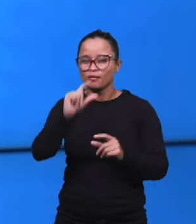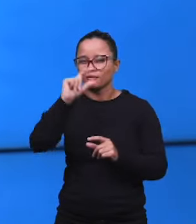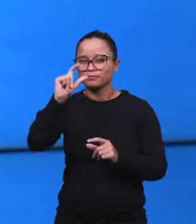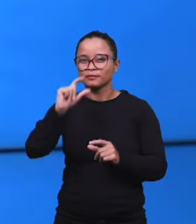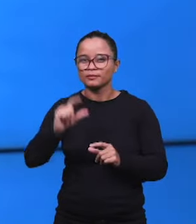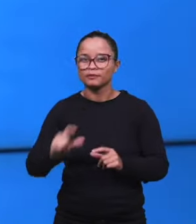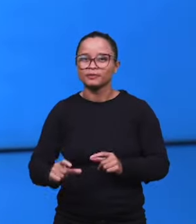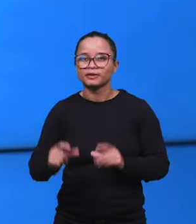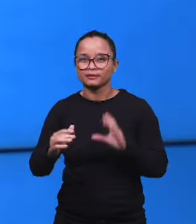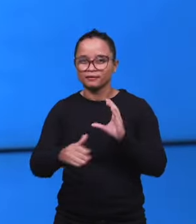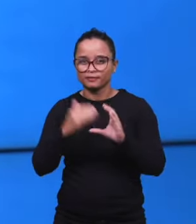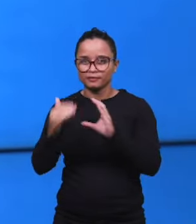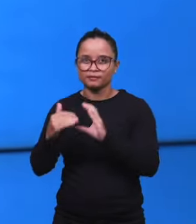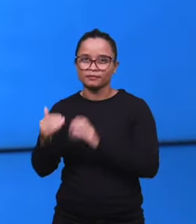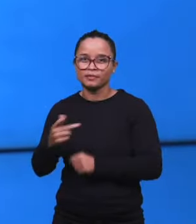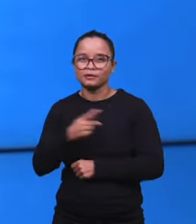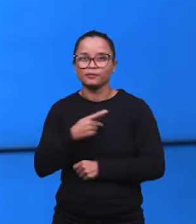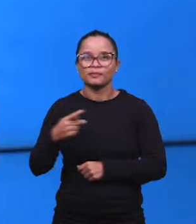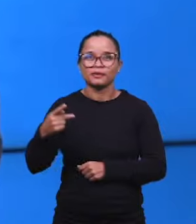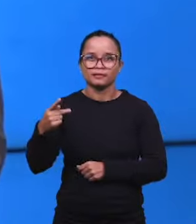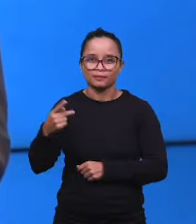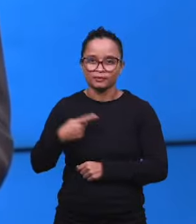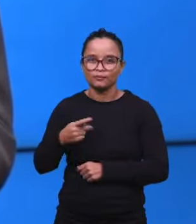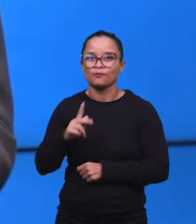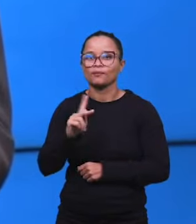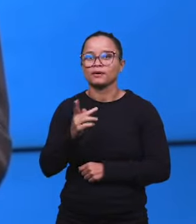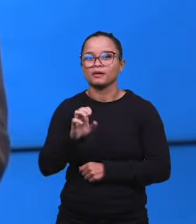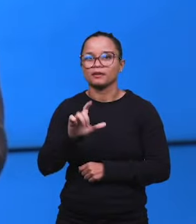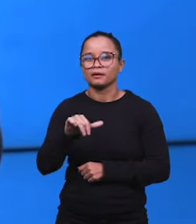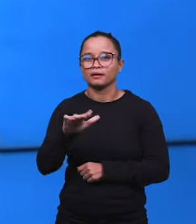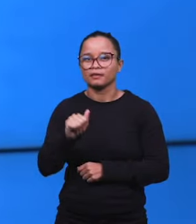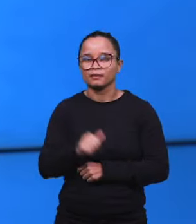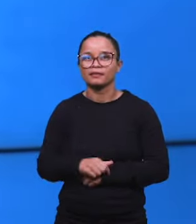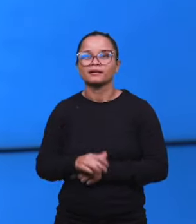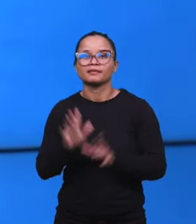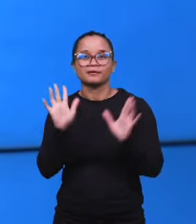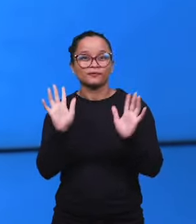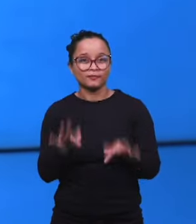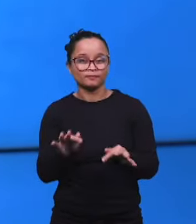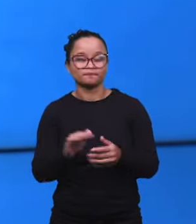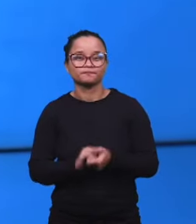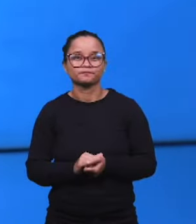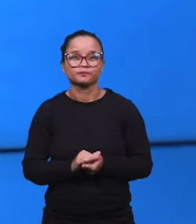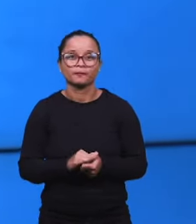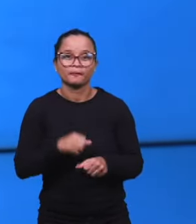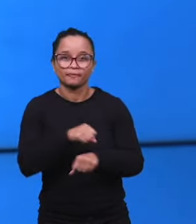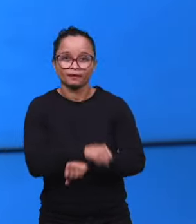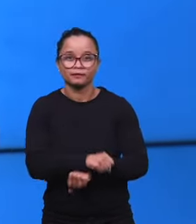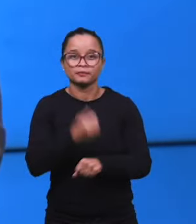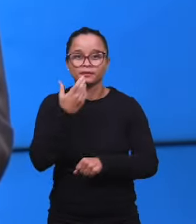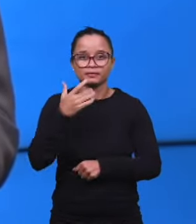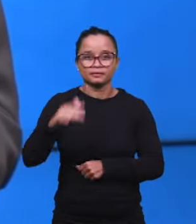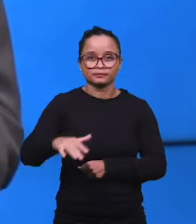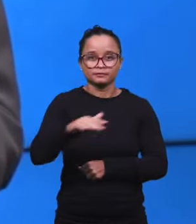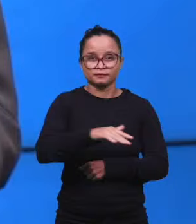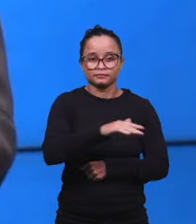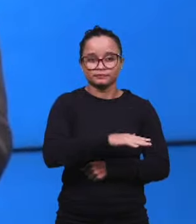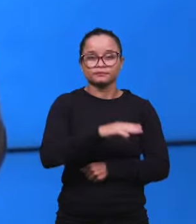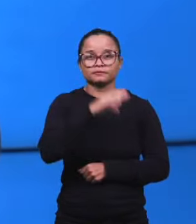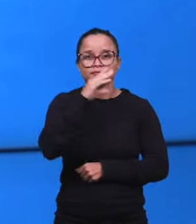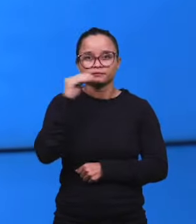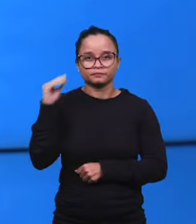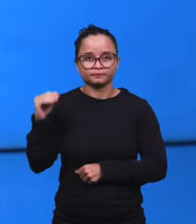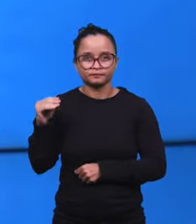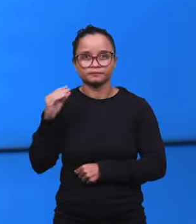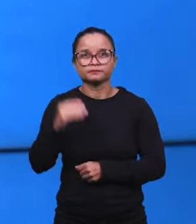pontos ali daquela caminhada que nos foi enviado pelo pastor da Helena, né? E ali foi logo após o seminário das crianças,